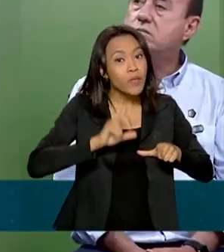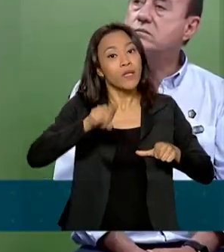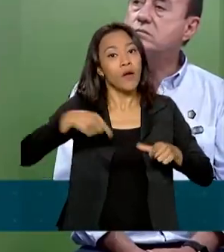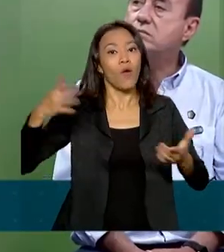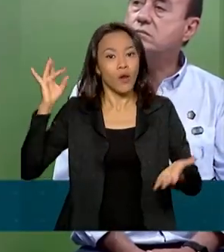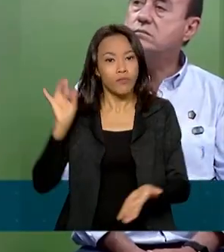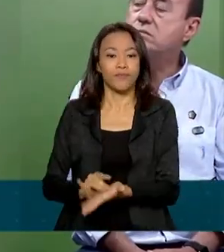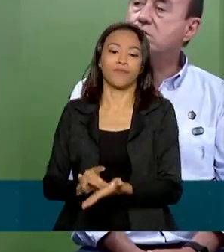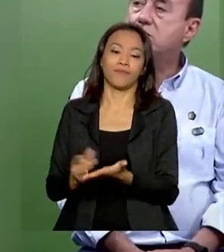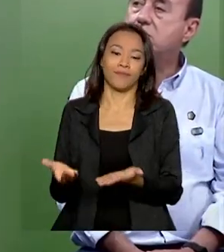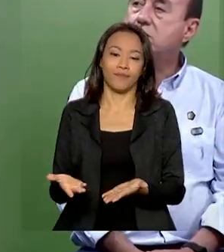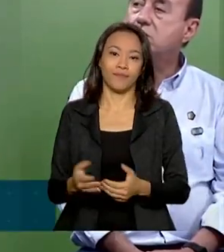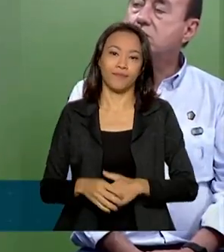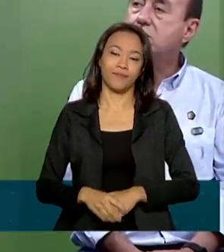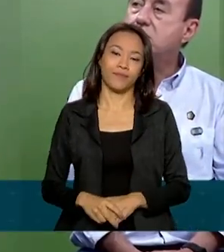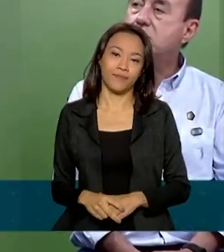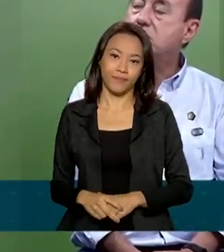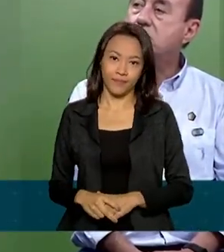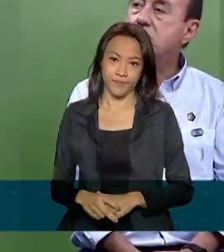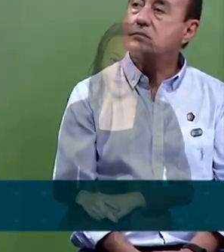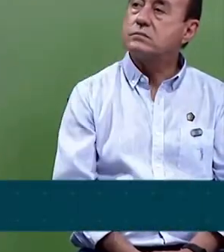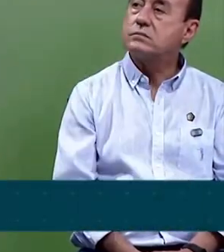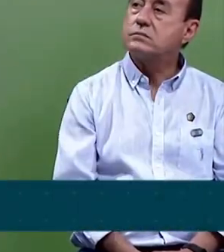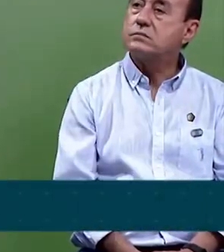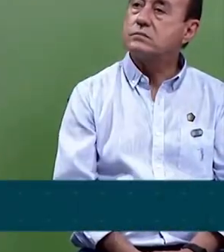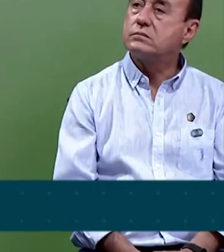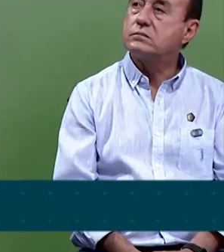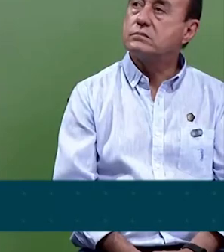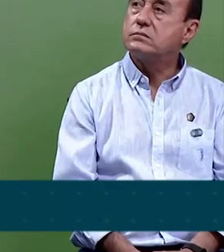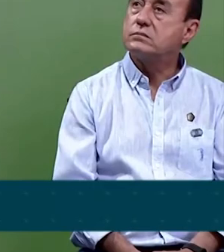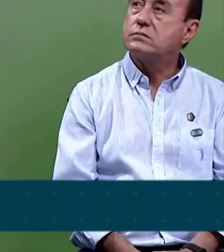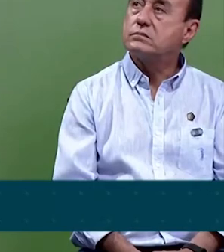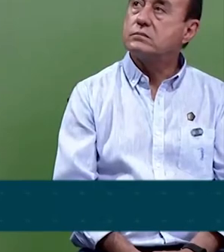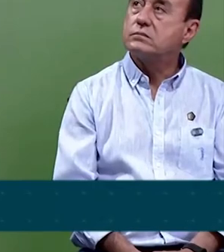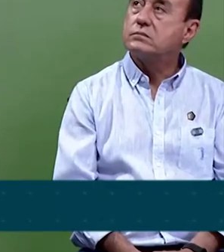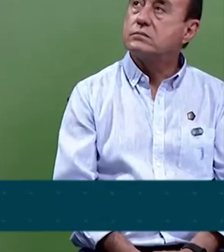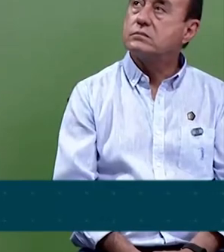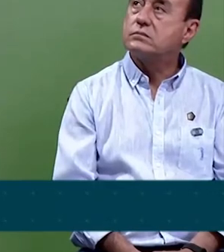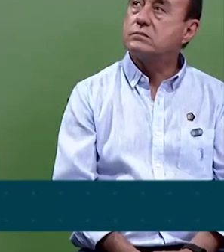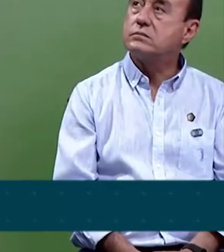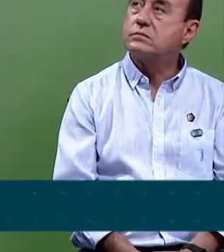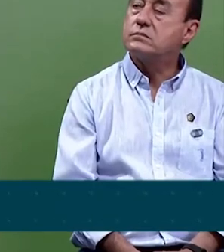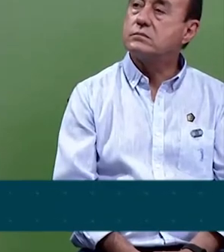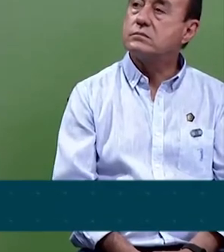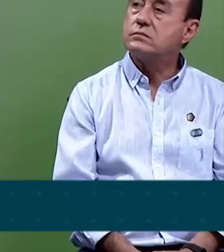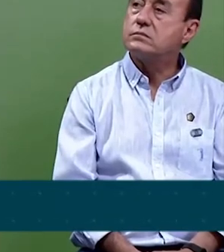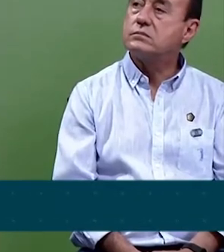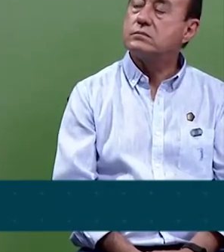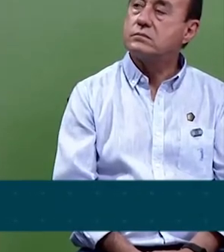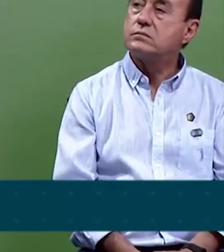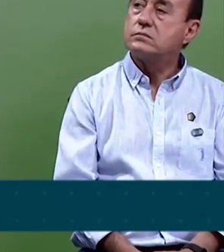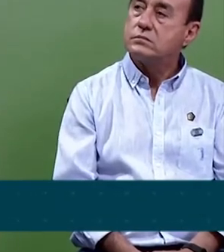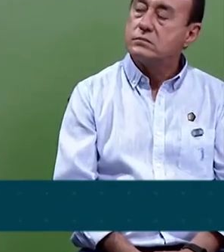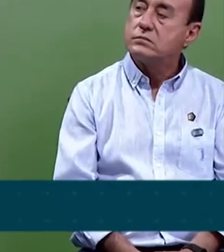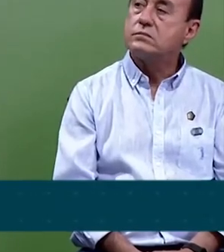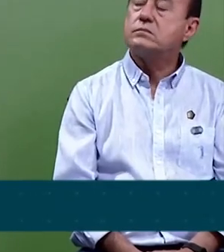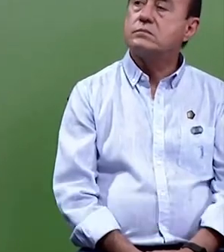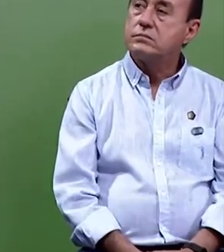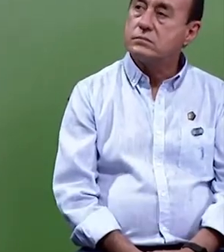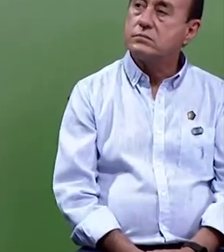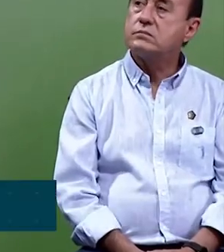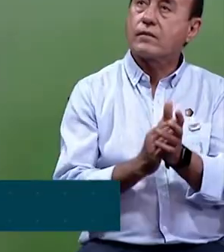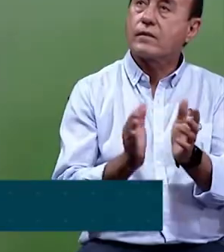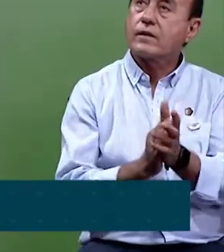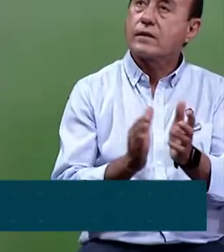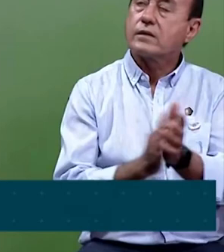Reforma agrária, pela lei da reforma agrária, é muito mais do que amontoar pessoas, sair amontoando pessoas Brasil